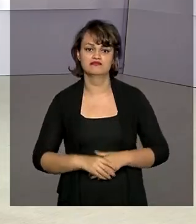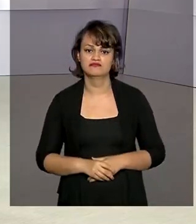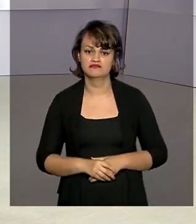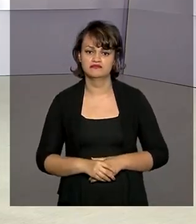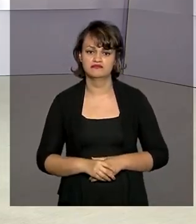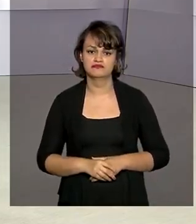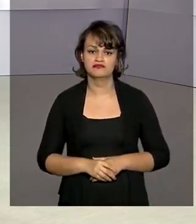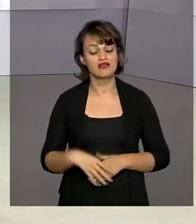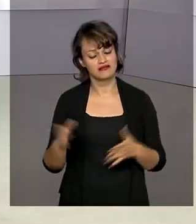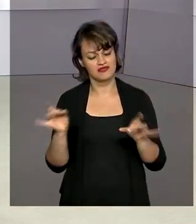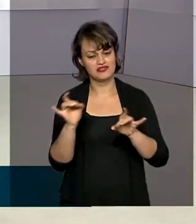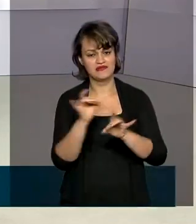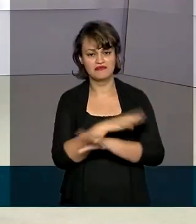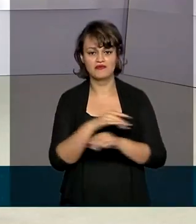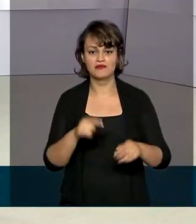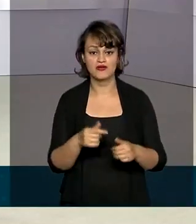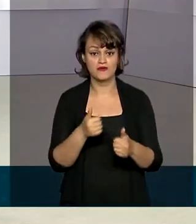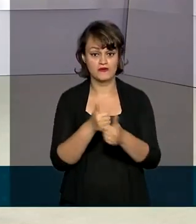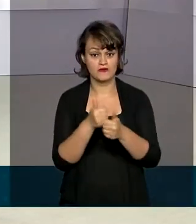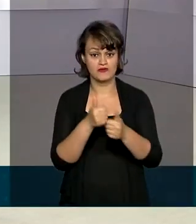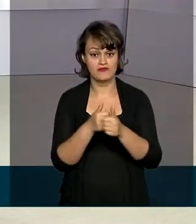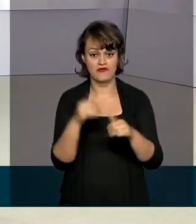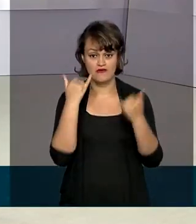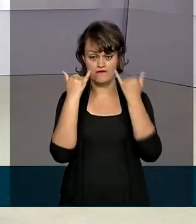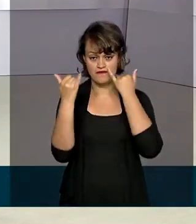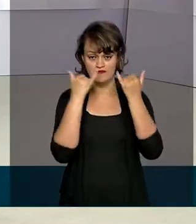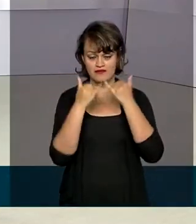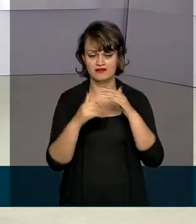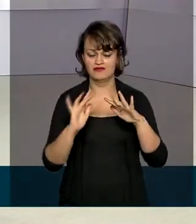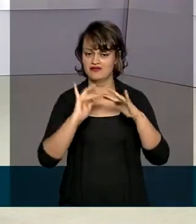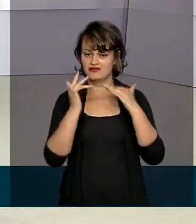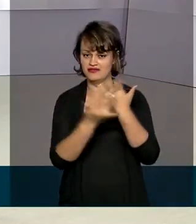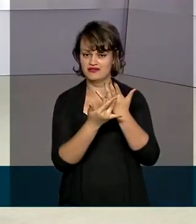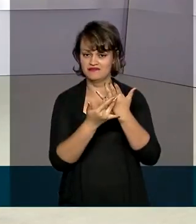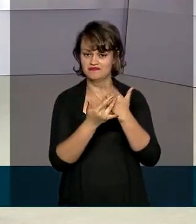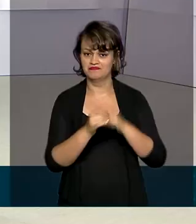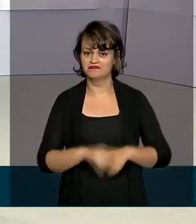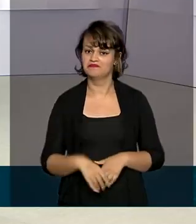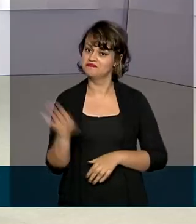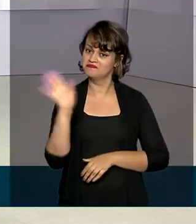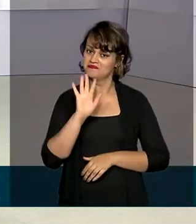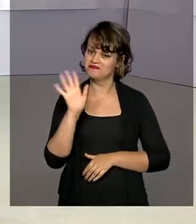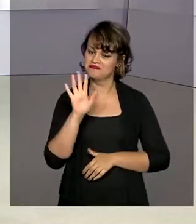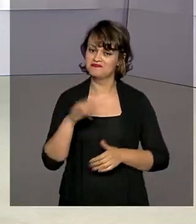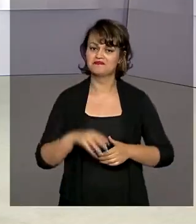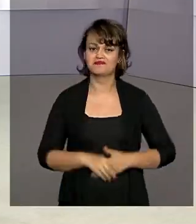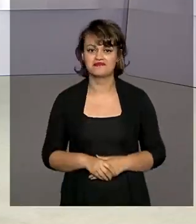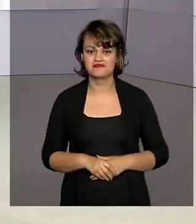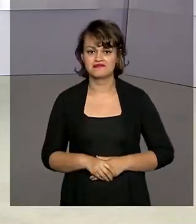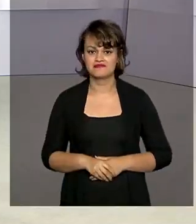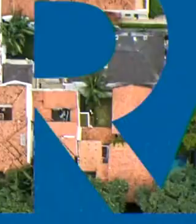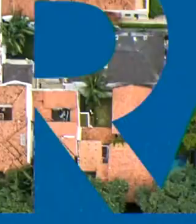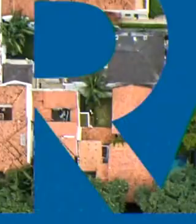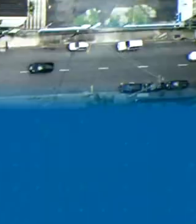A gente fica por aqui. Continue bem informado seguindo as nossas redes sociais. Até a próxima edição.